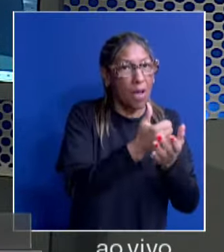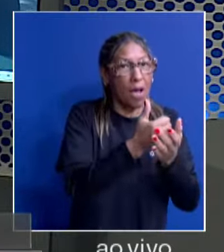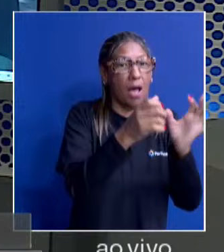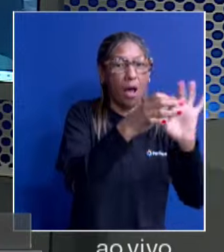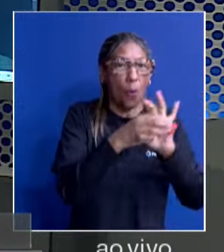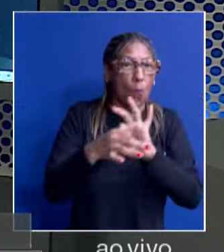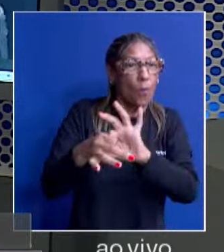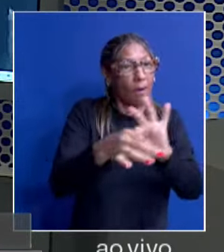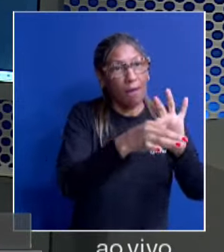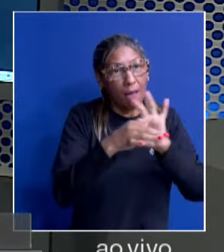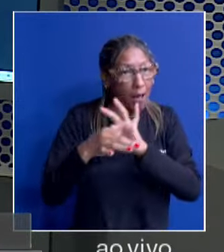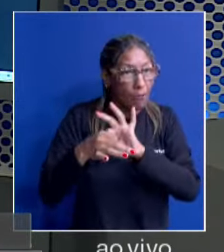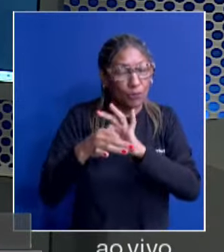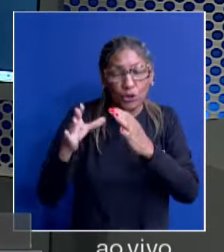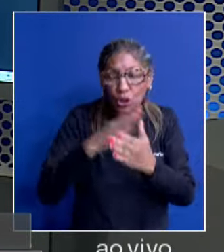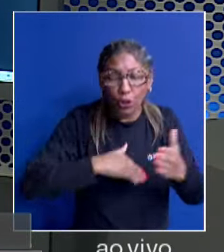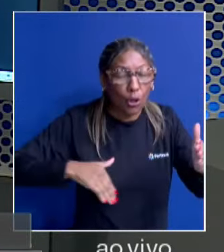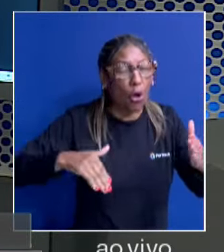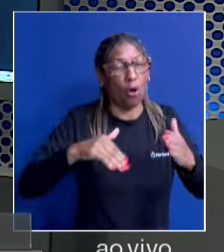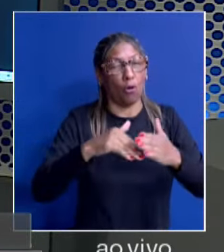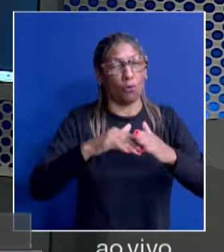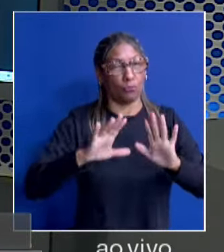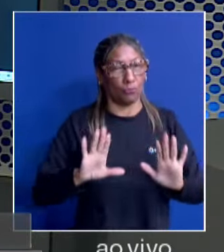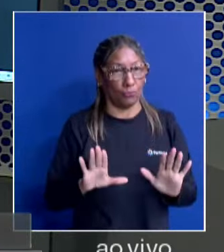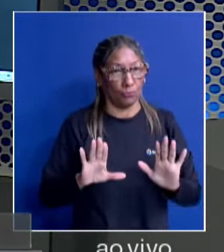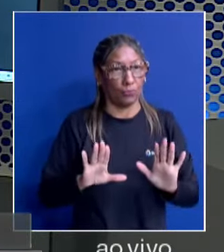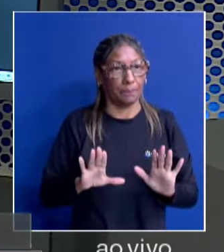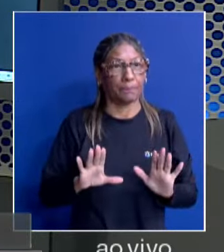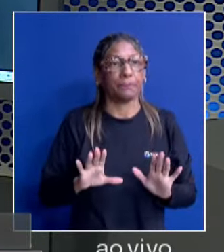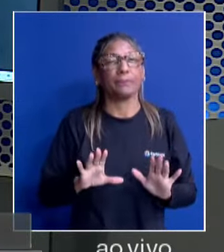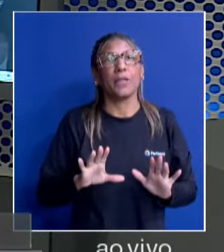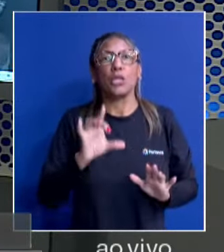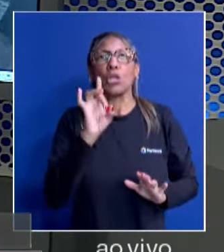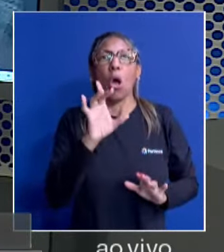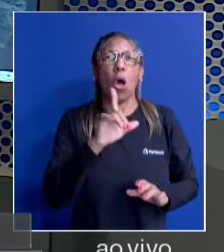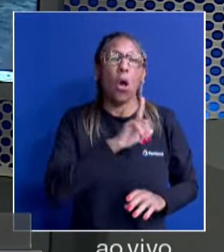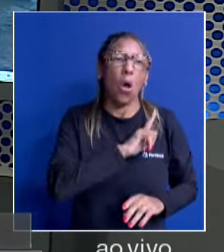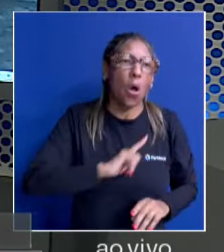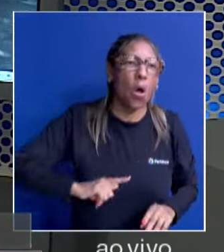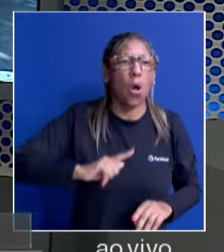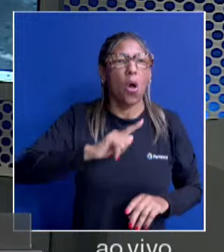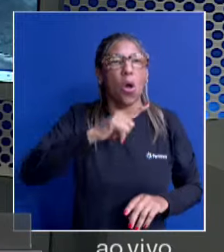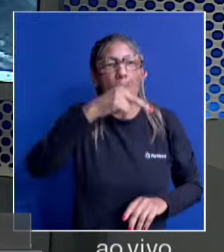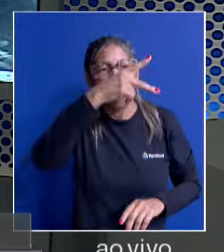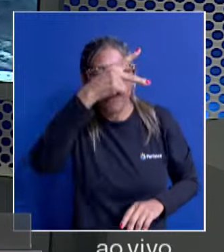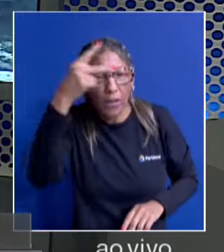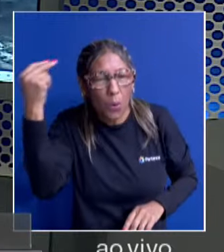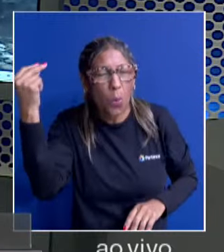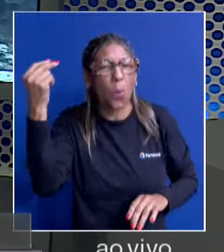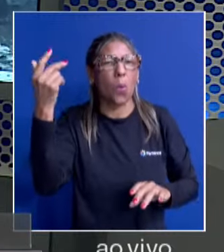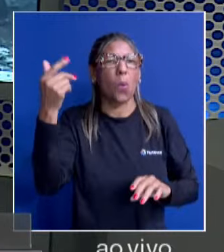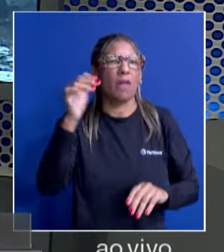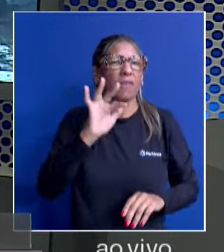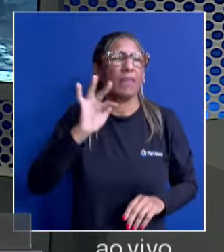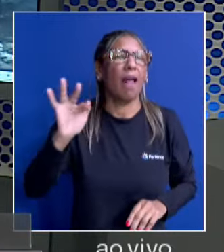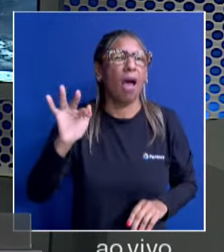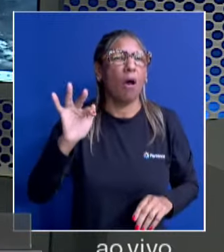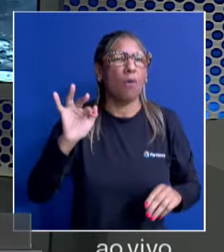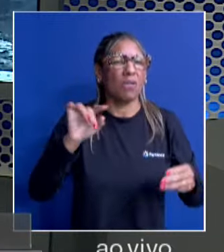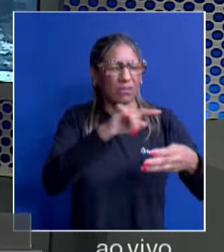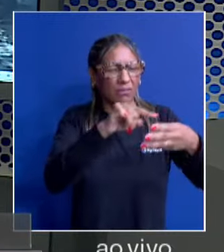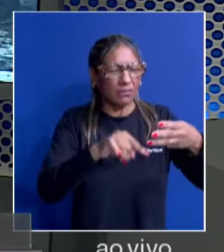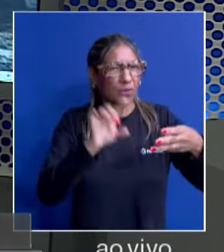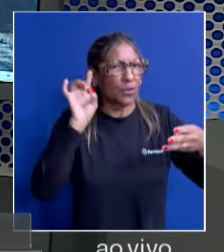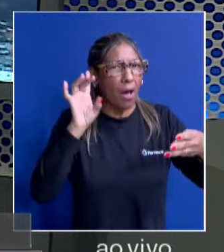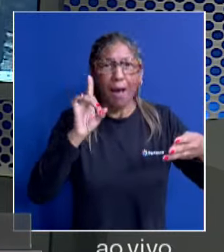de todos, né? Não só o chamado poder público nas esferas municipais, estadual e